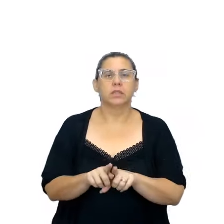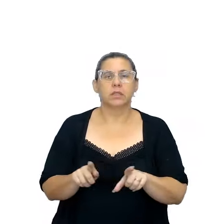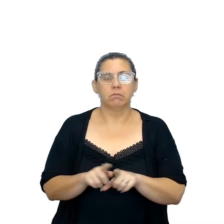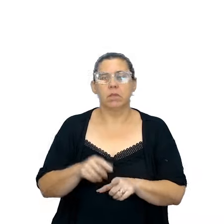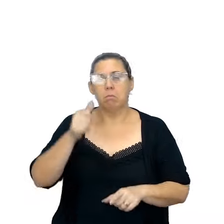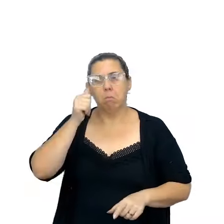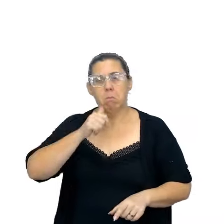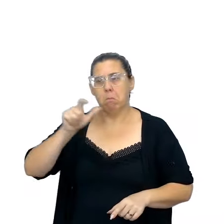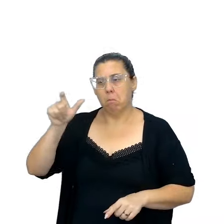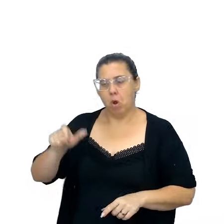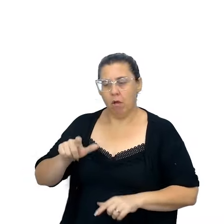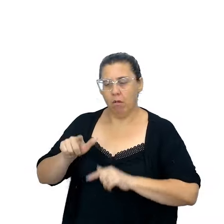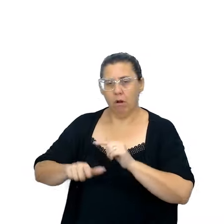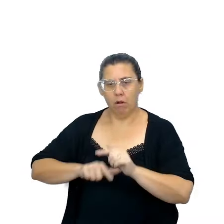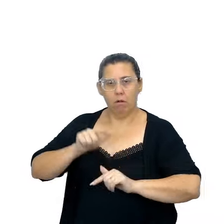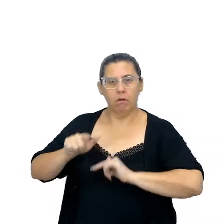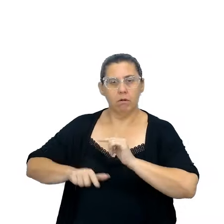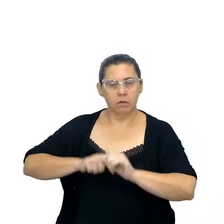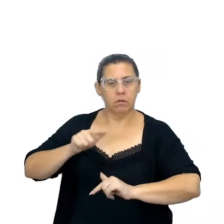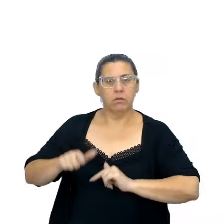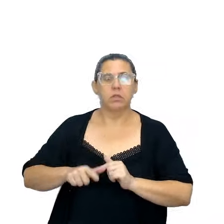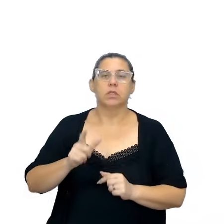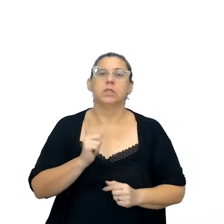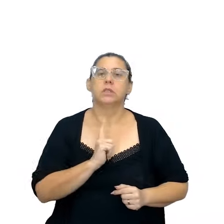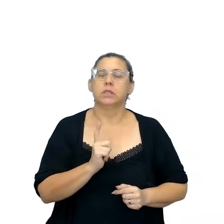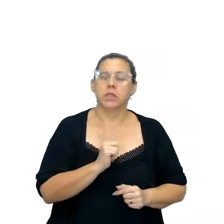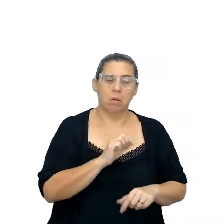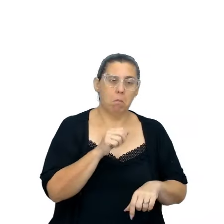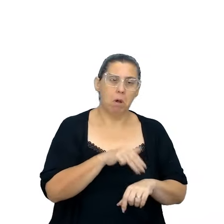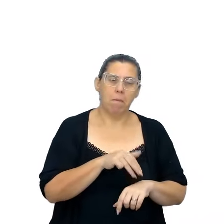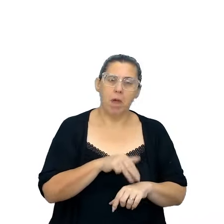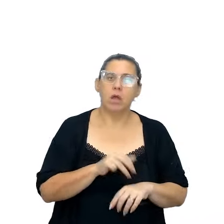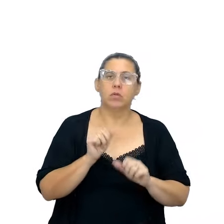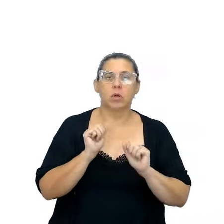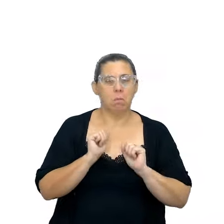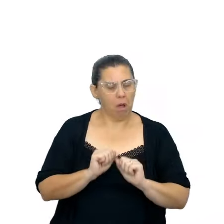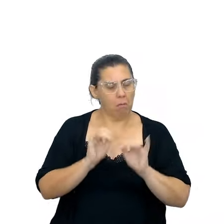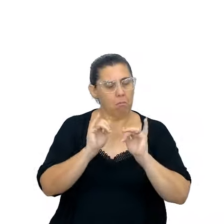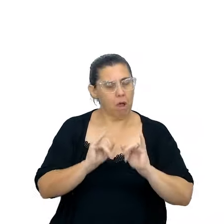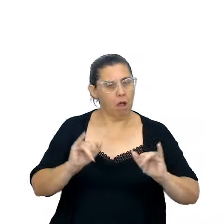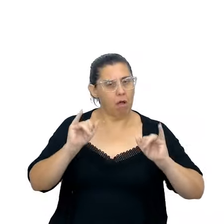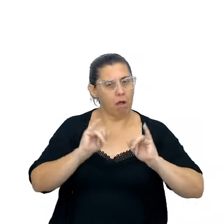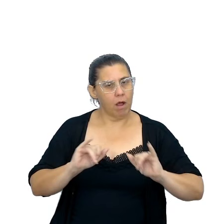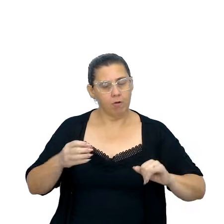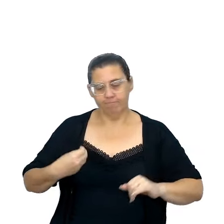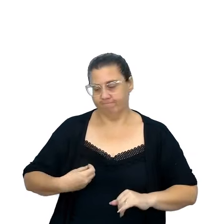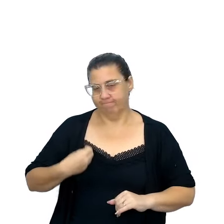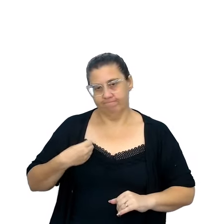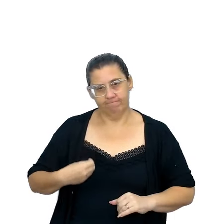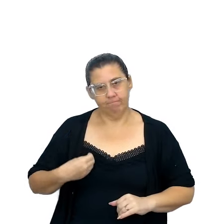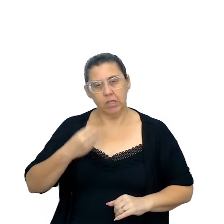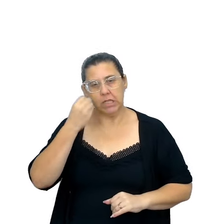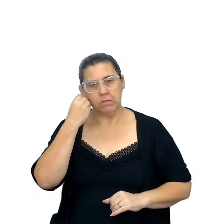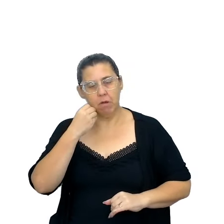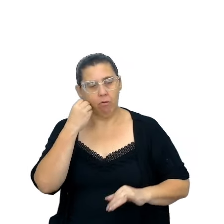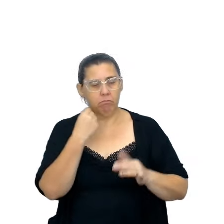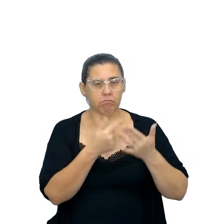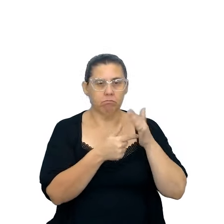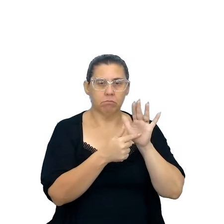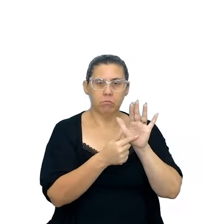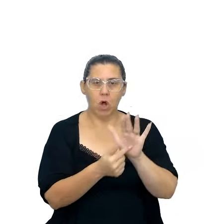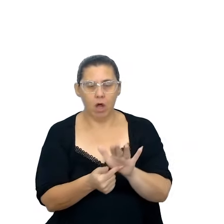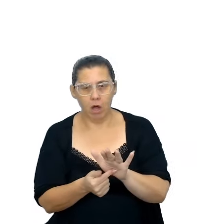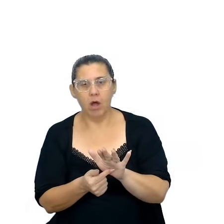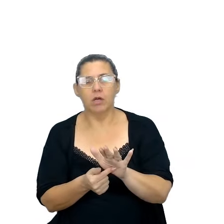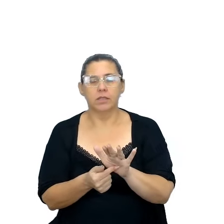mulher que trabalha, que tem ali um momento que pode ser contado a história dela também é uma forma muito interessante de